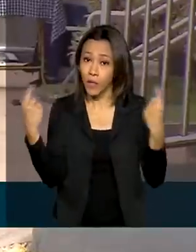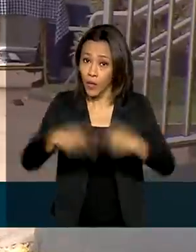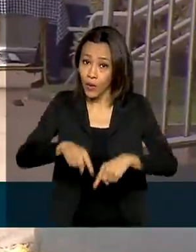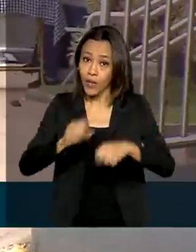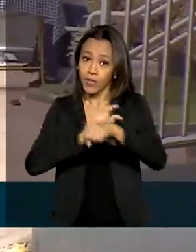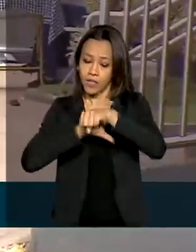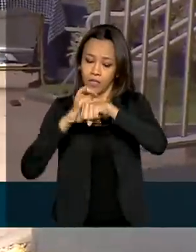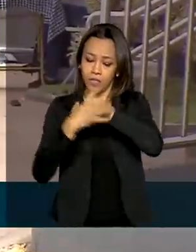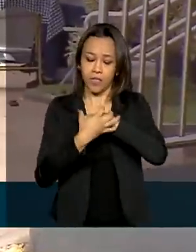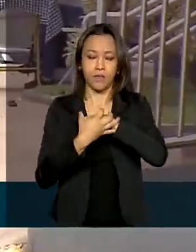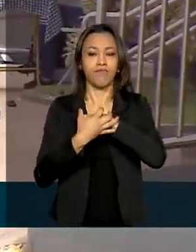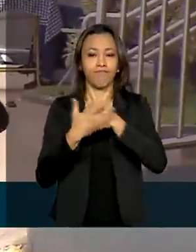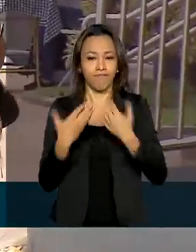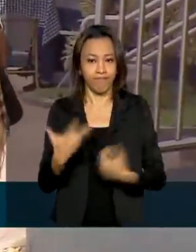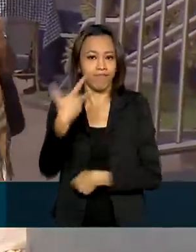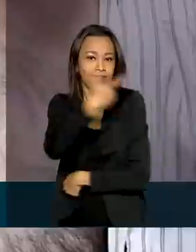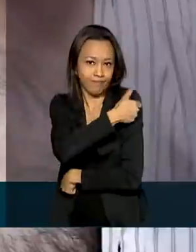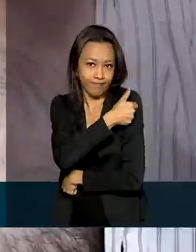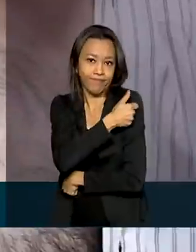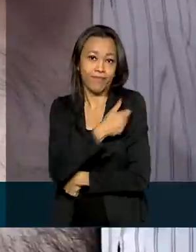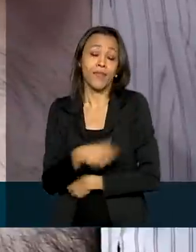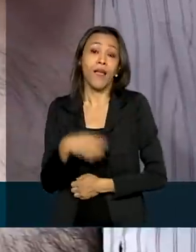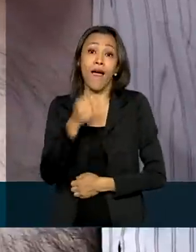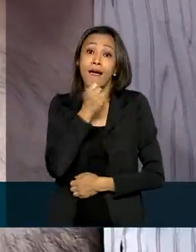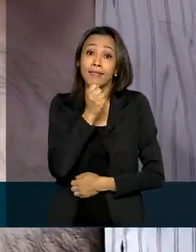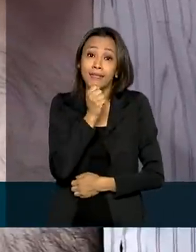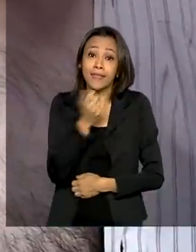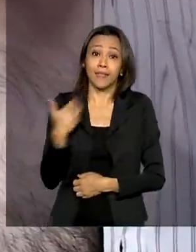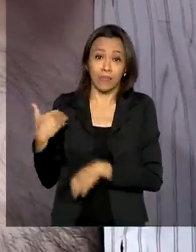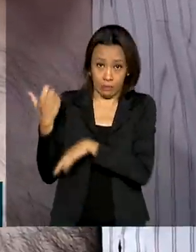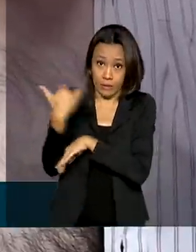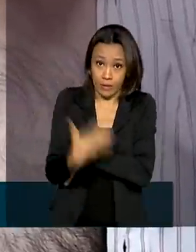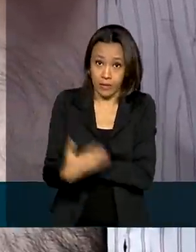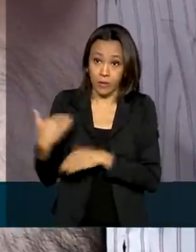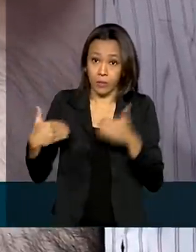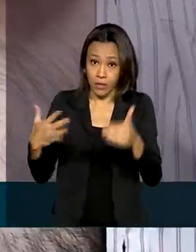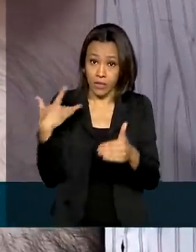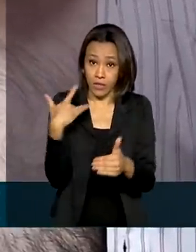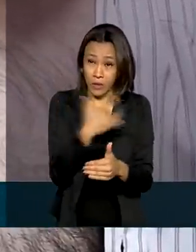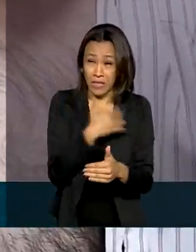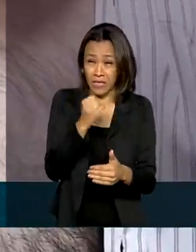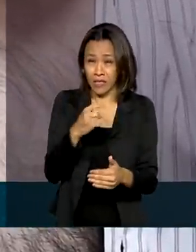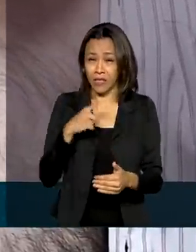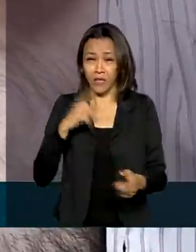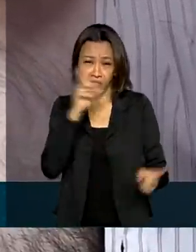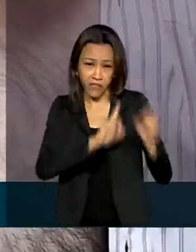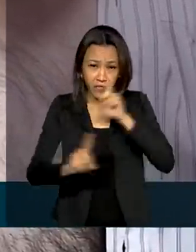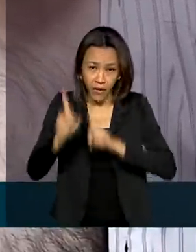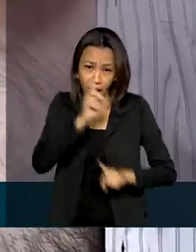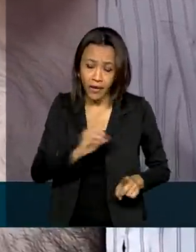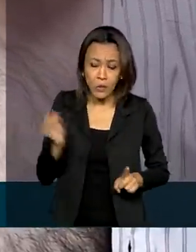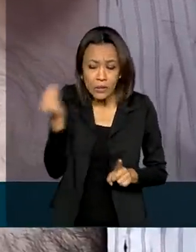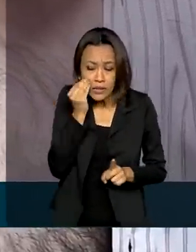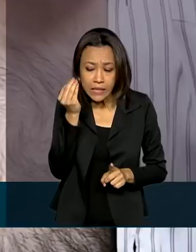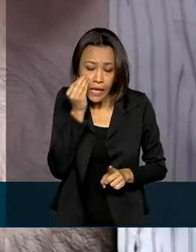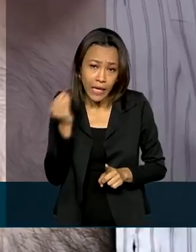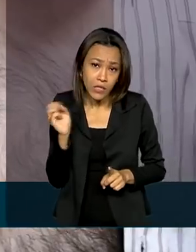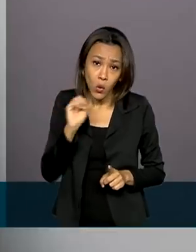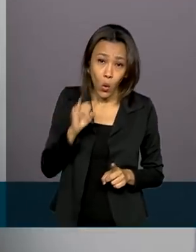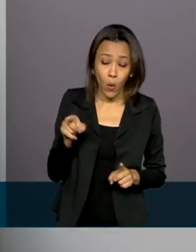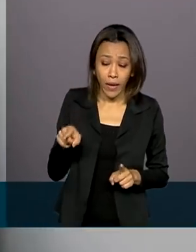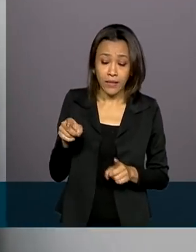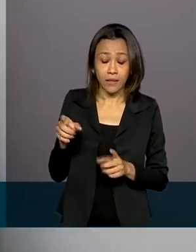Segundo o Ministério da Saúde, ainda é cedo para afirmar se houve falhas nos testes ou mesmo se essa